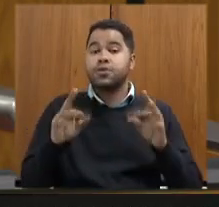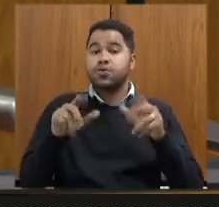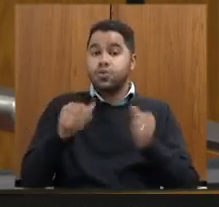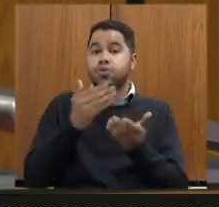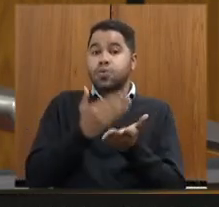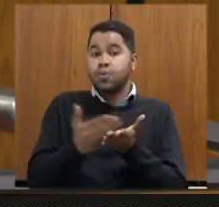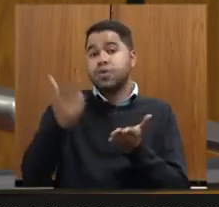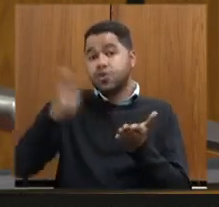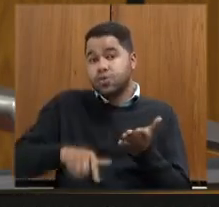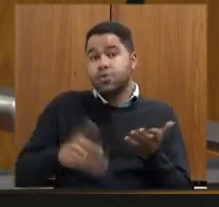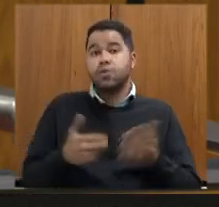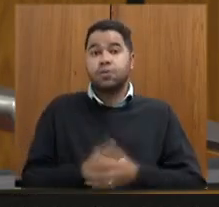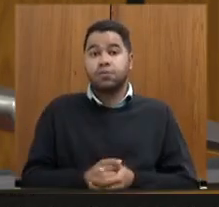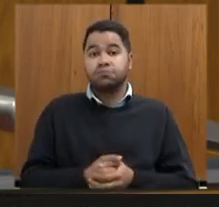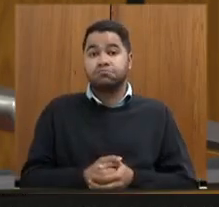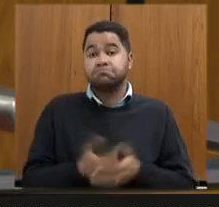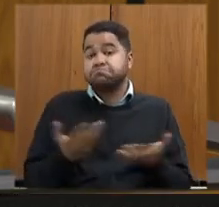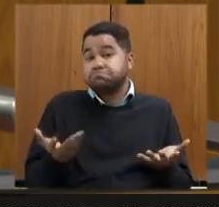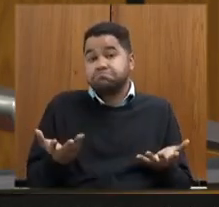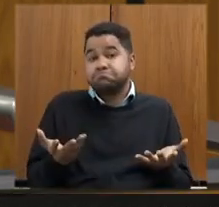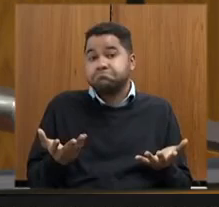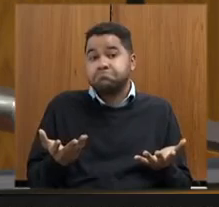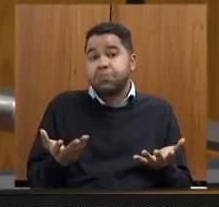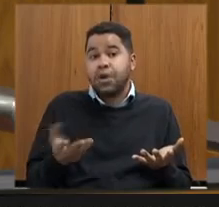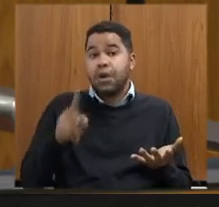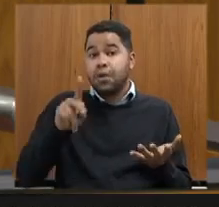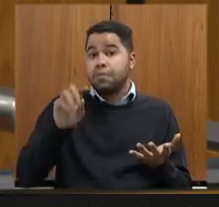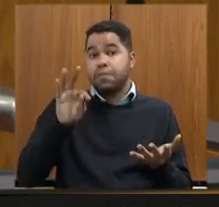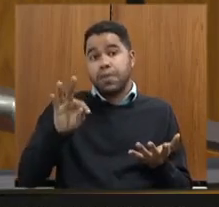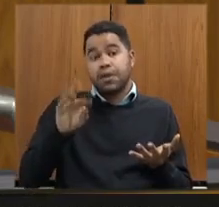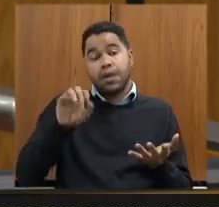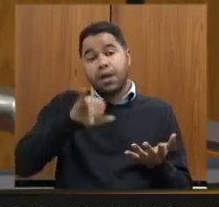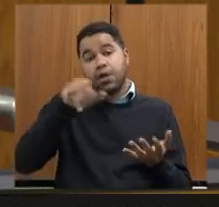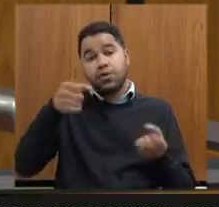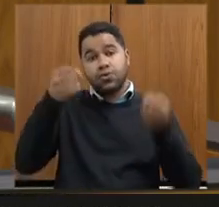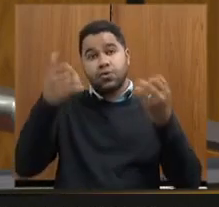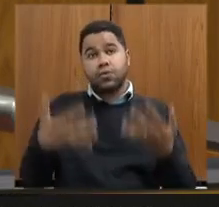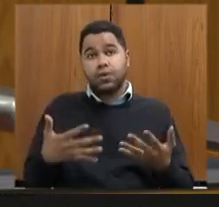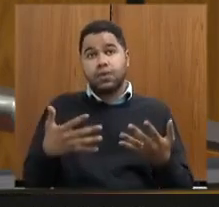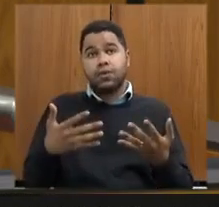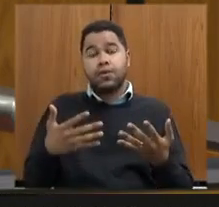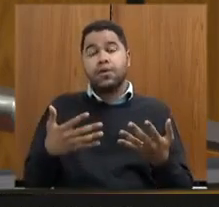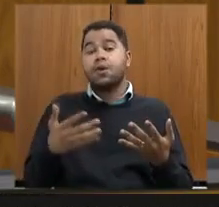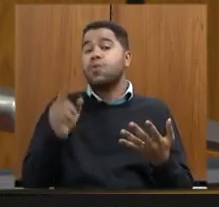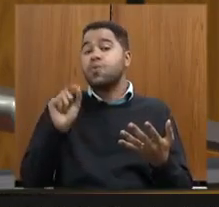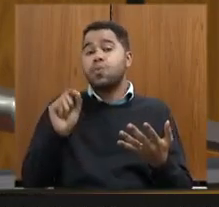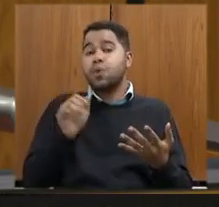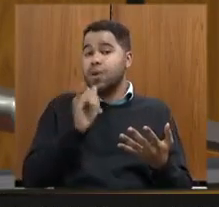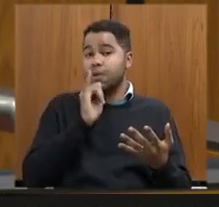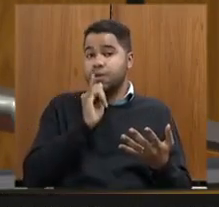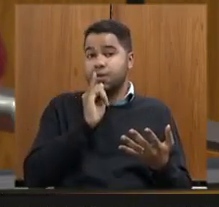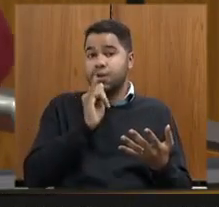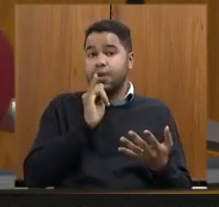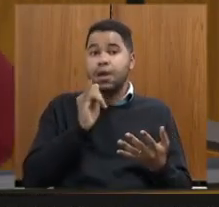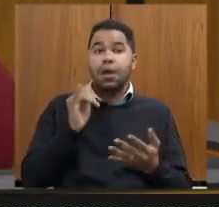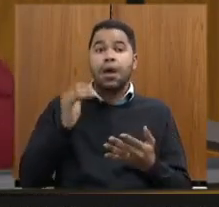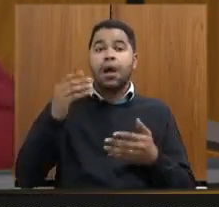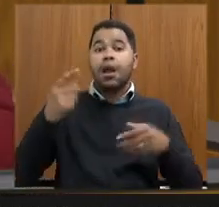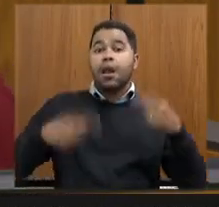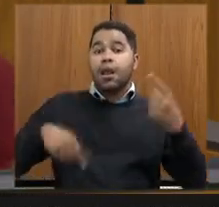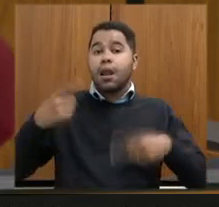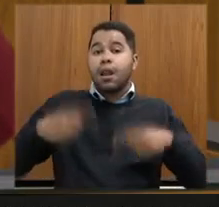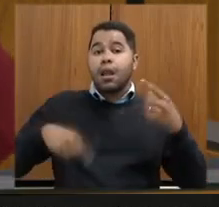começado de novo então trazer o PT é a justificativa final quando o debate de